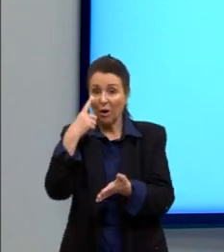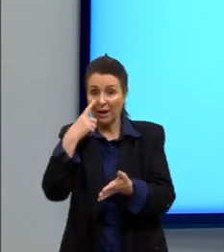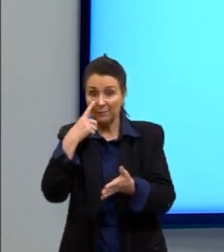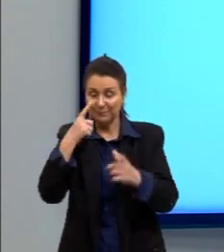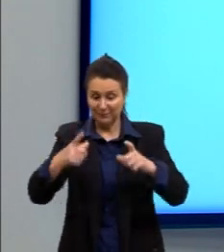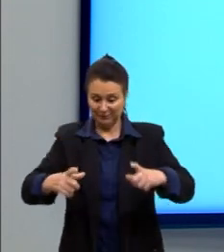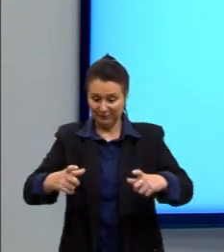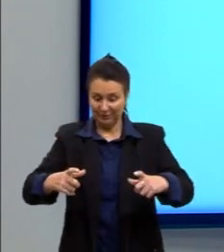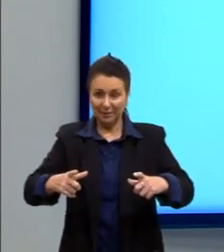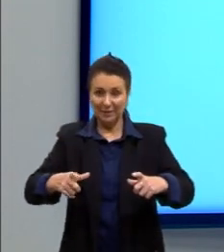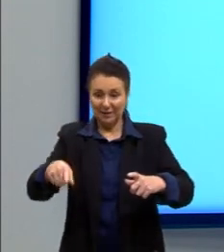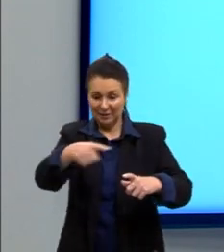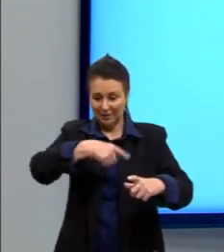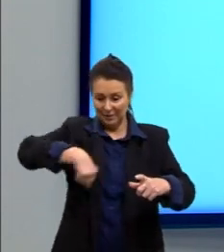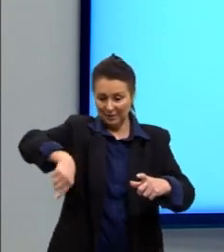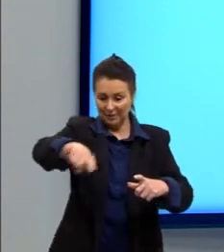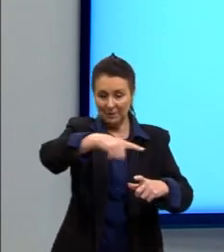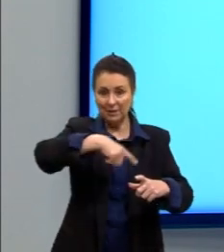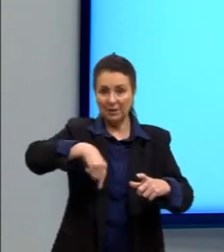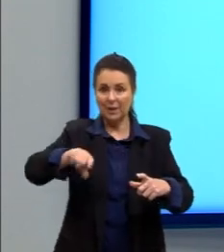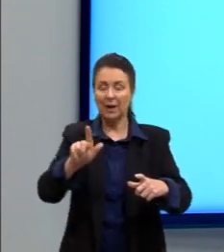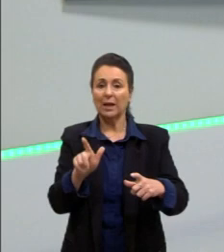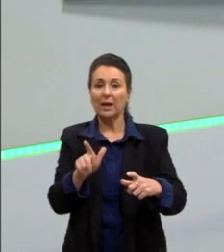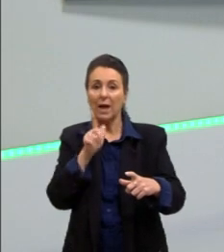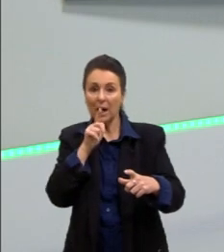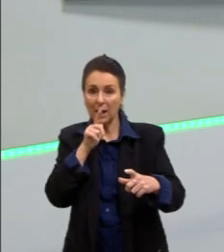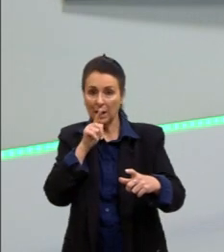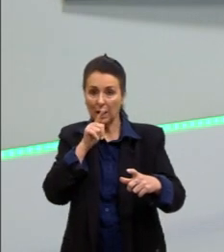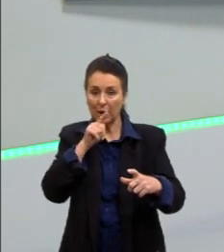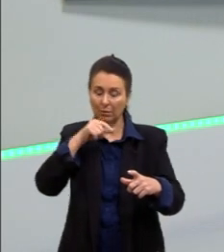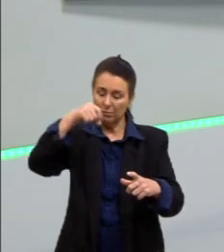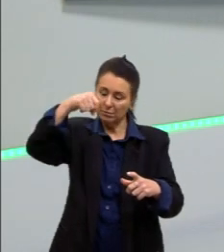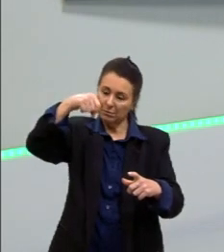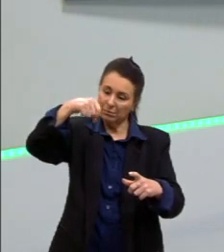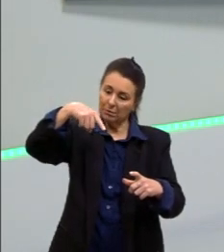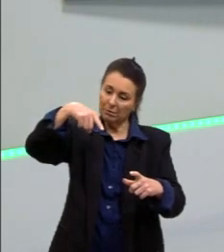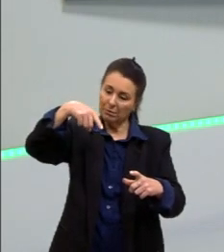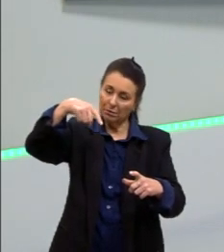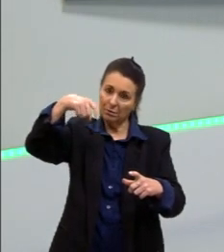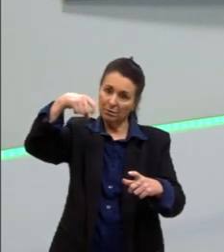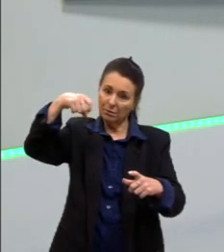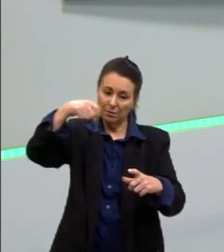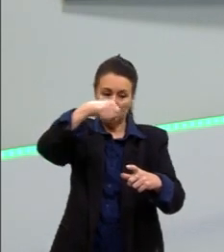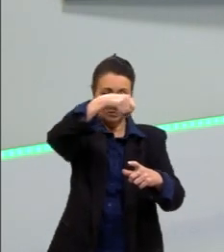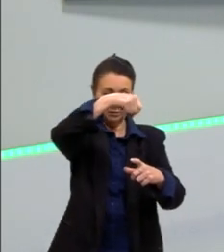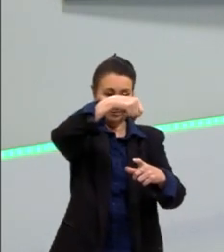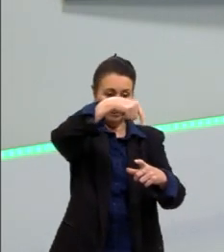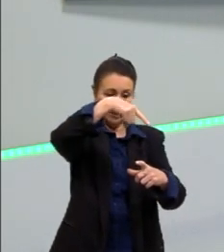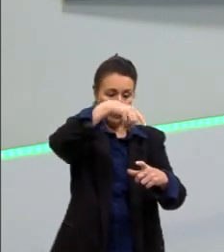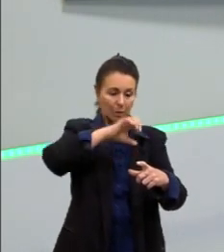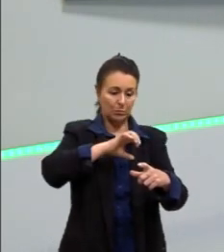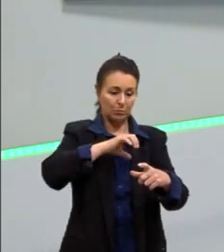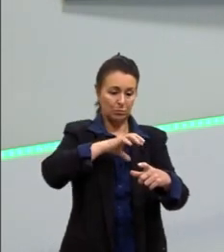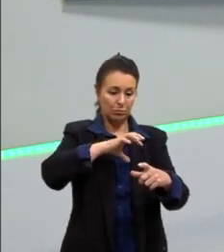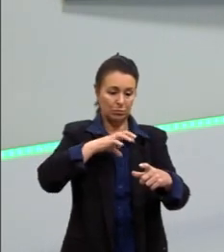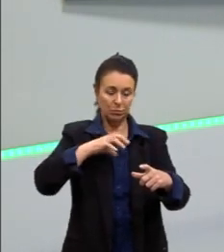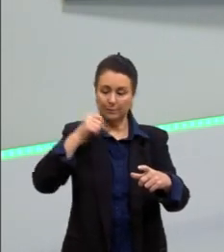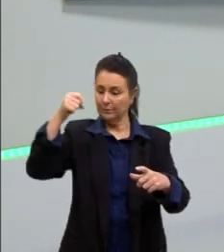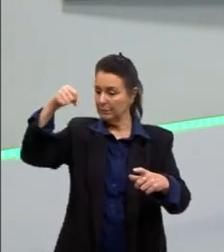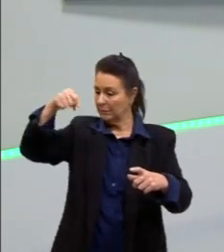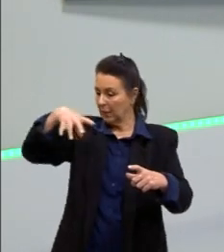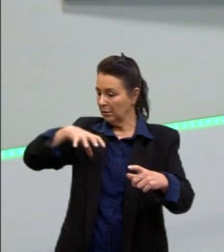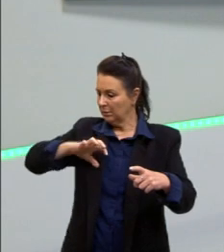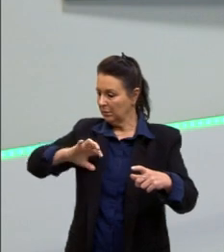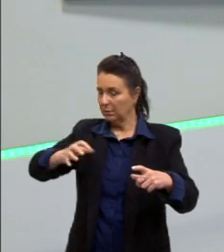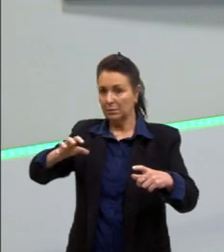aqui eu vou ter, então, como se tivesse pingado duas gotas, uma do ladinho da outra. O vai acontecer aqui? A gente consegue ver que elas